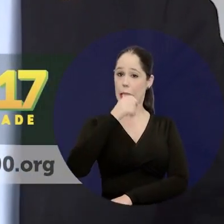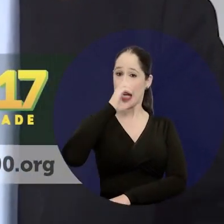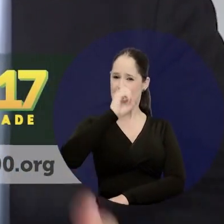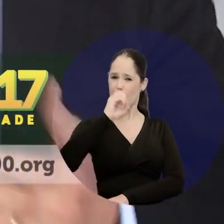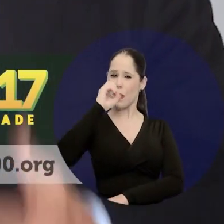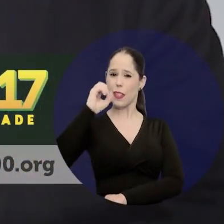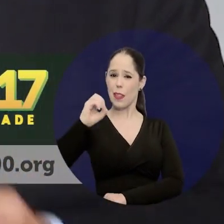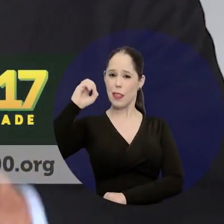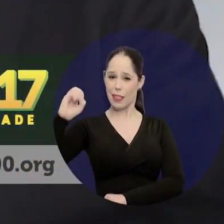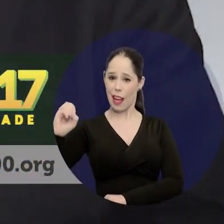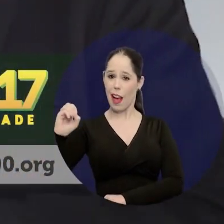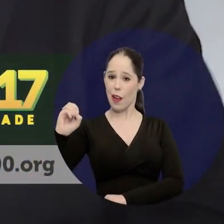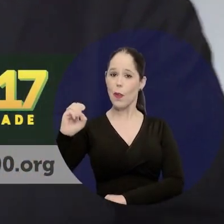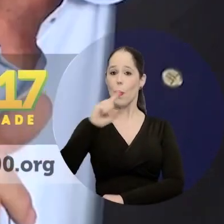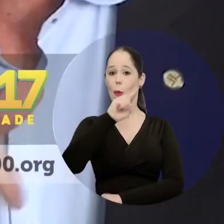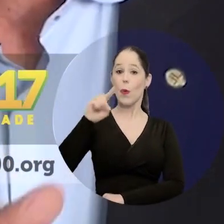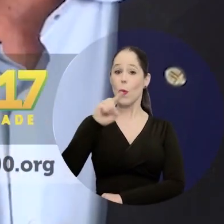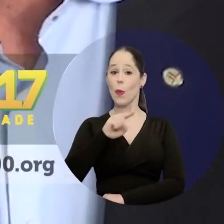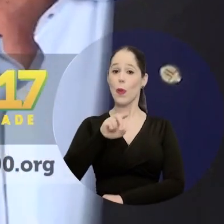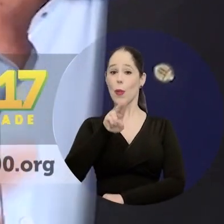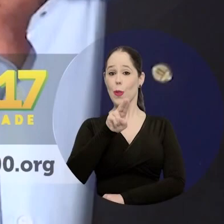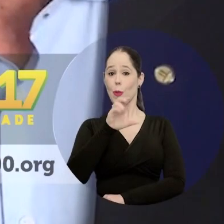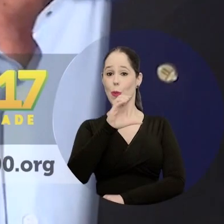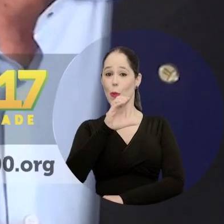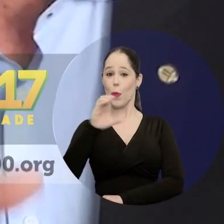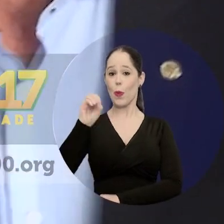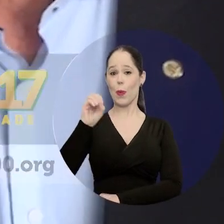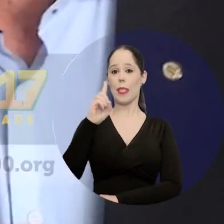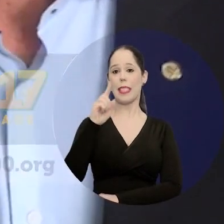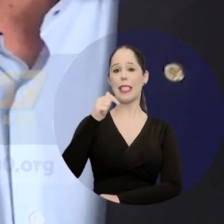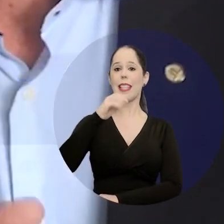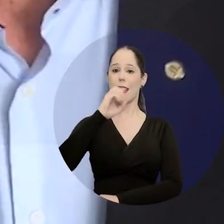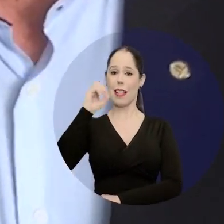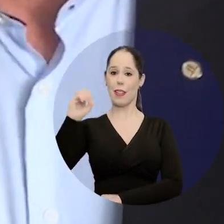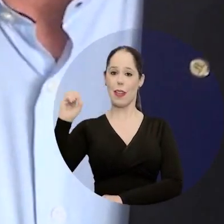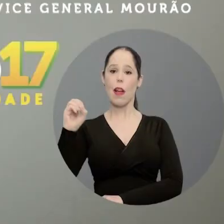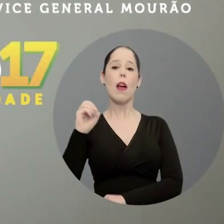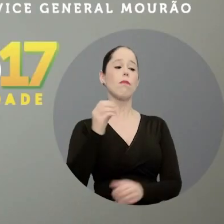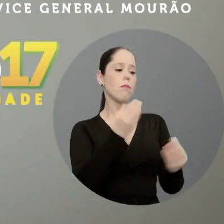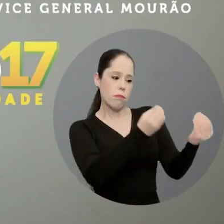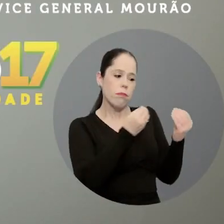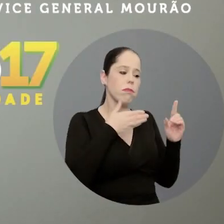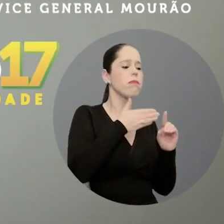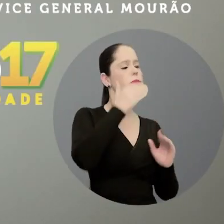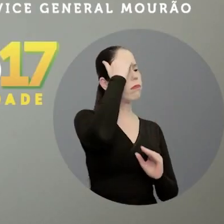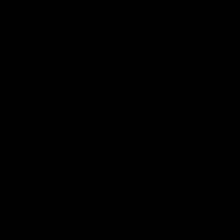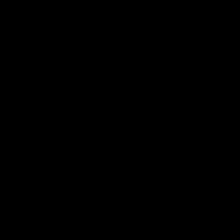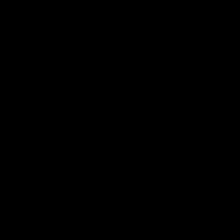17000. Zumco, 17000. Essa missão será cumprida.